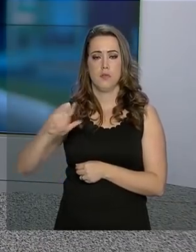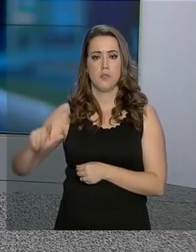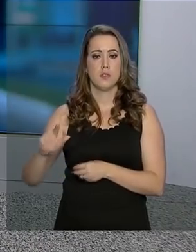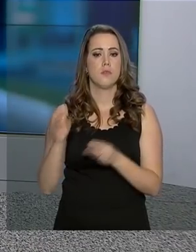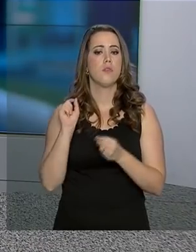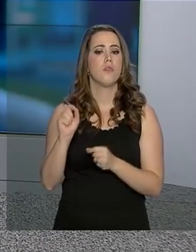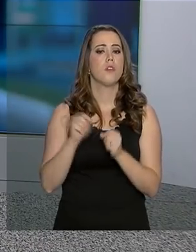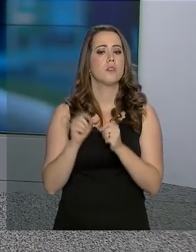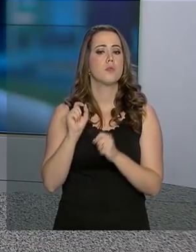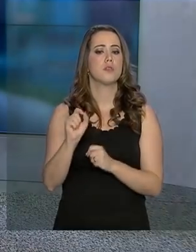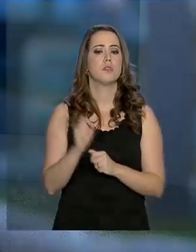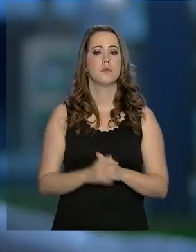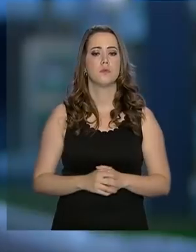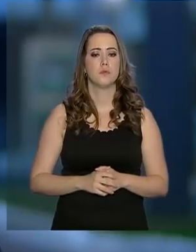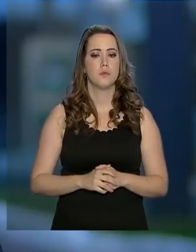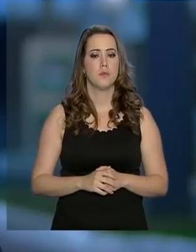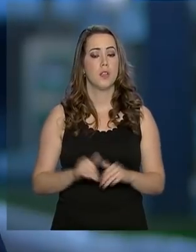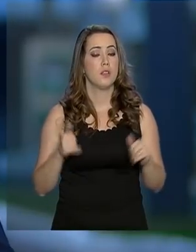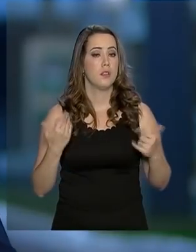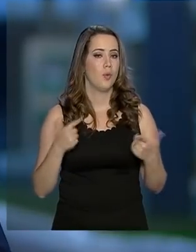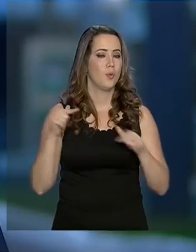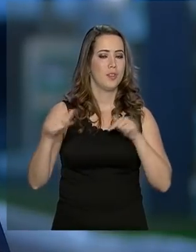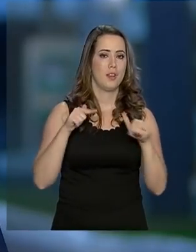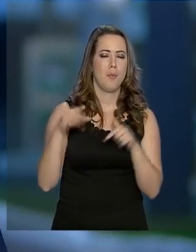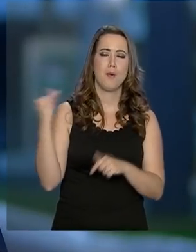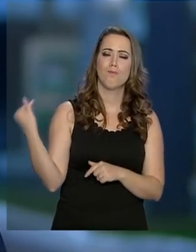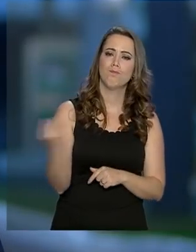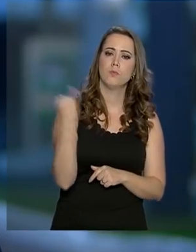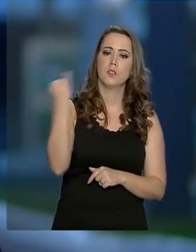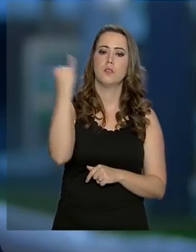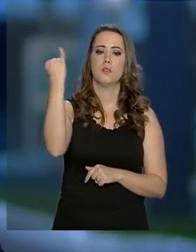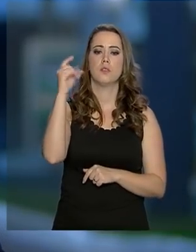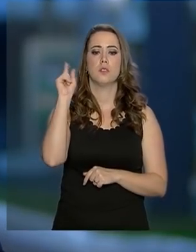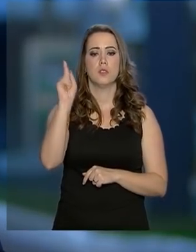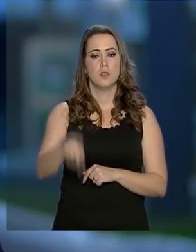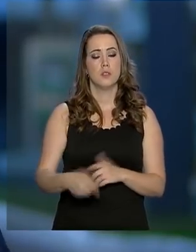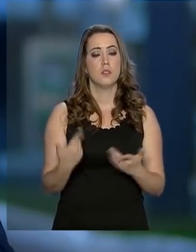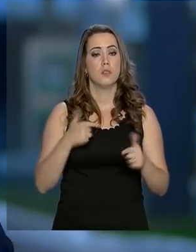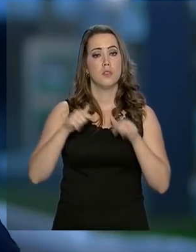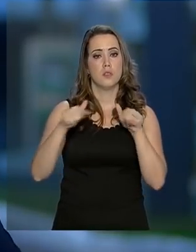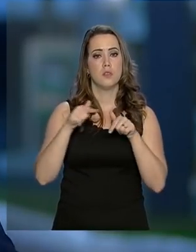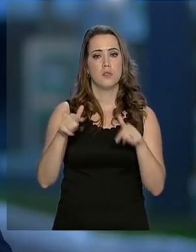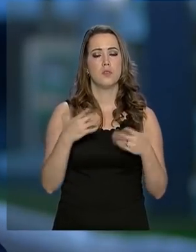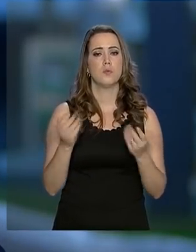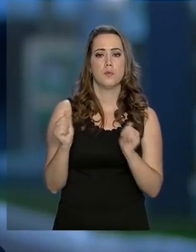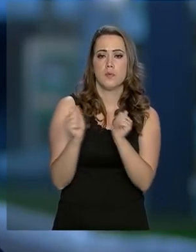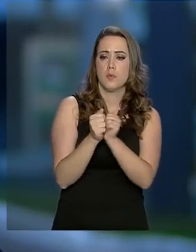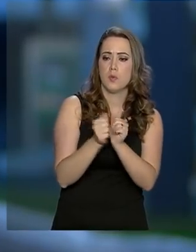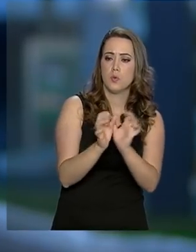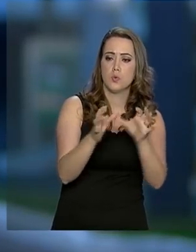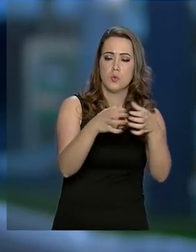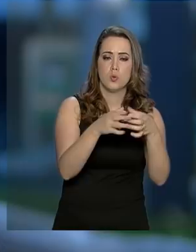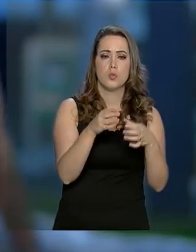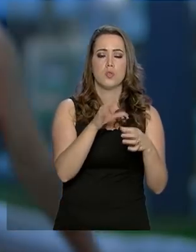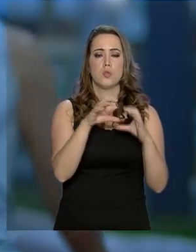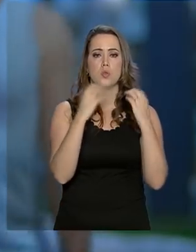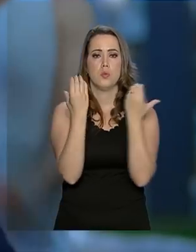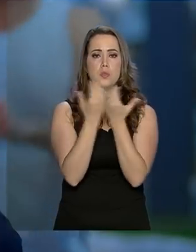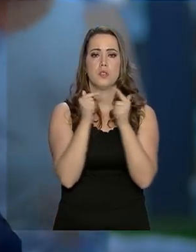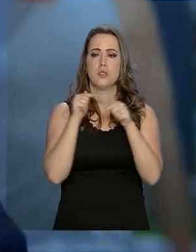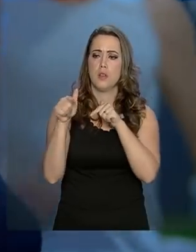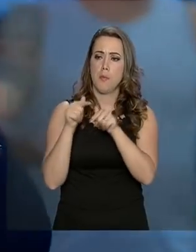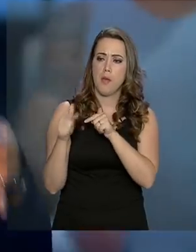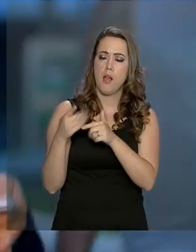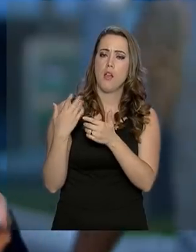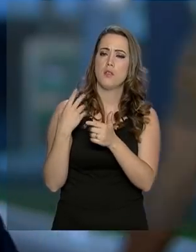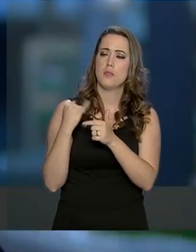Olha, Alessandra, o papel da Defesa Civil é fundamental. A Defesa Civil tem um trabalho junto com as comunidades quando ocorre algum problema